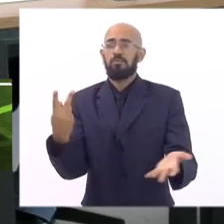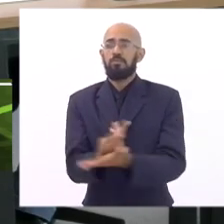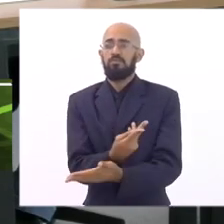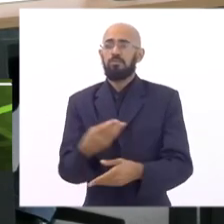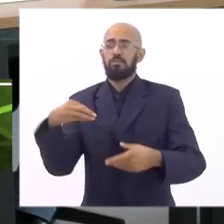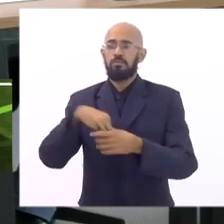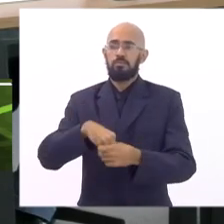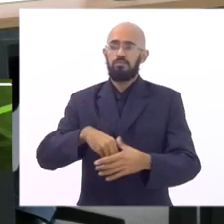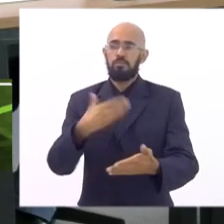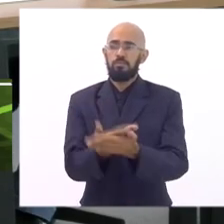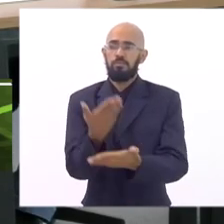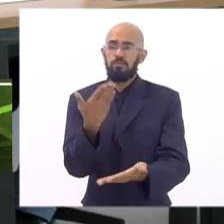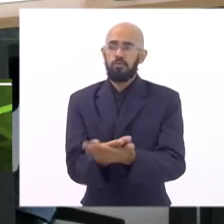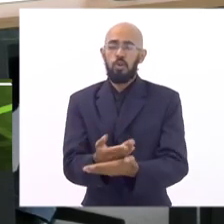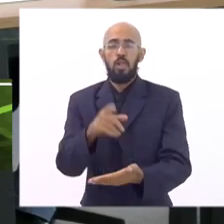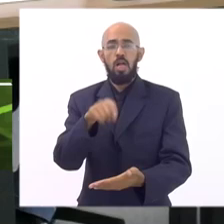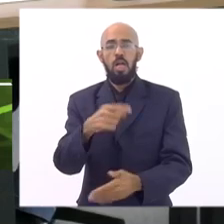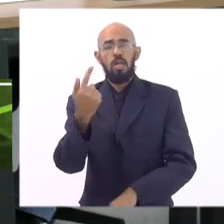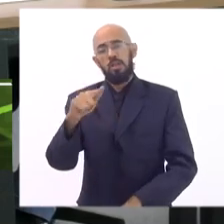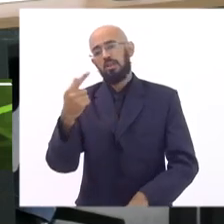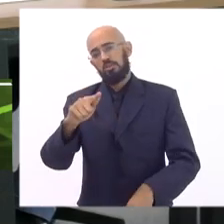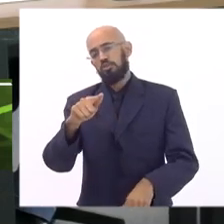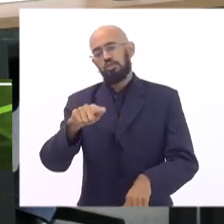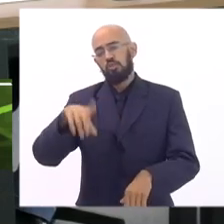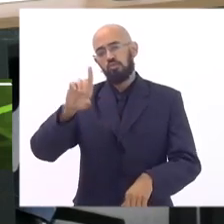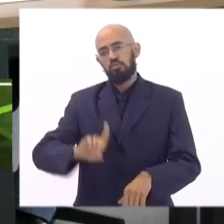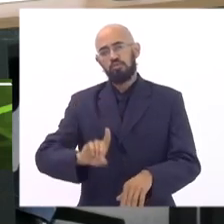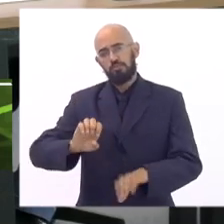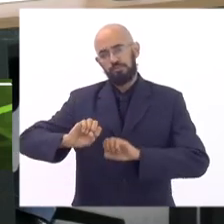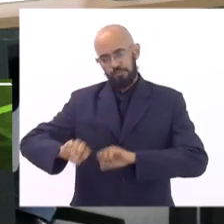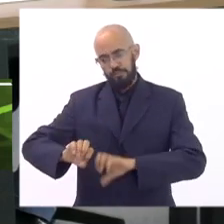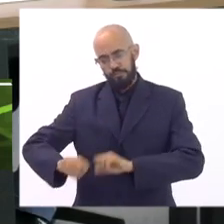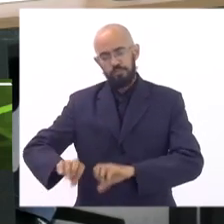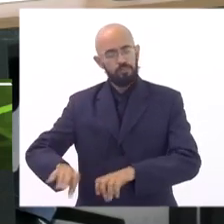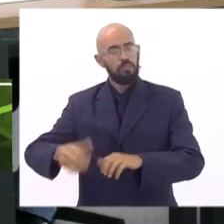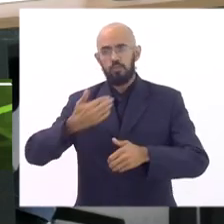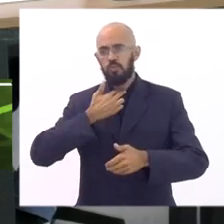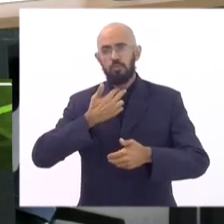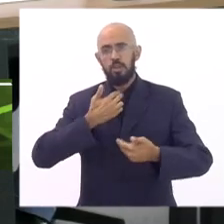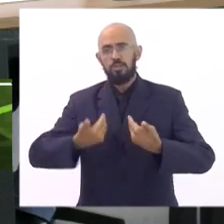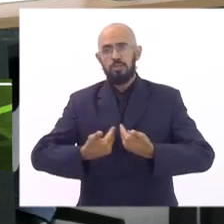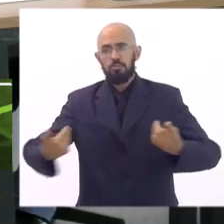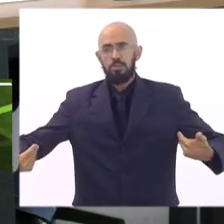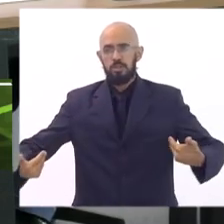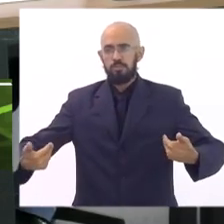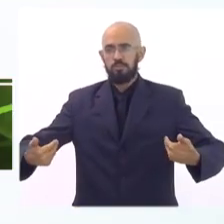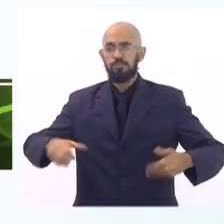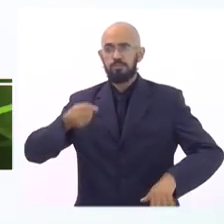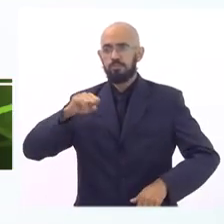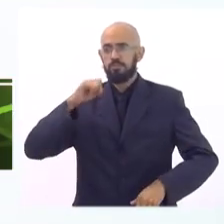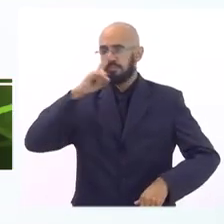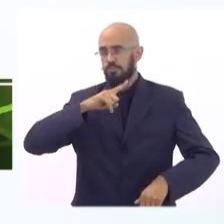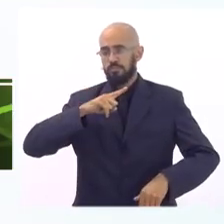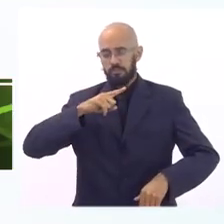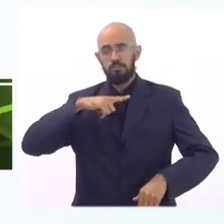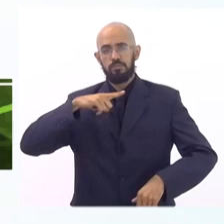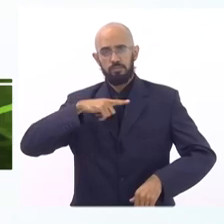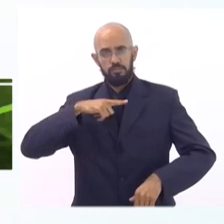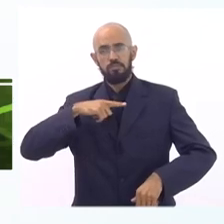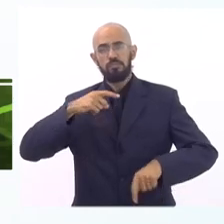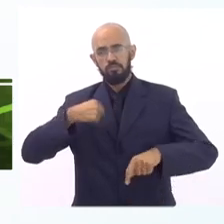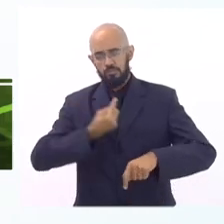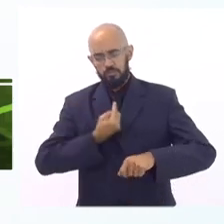escola ela é parte da garantia do direito à educação não pode ser dissociado e se a gente está falhando nisso a gente precisa corrigir